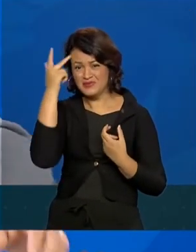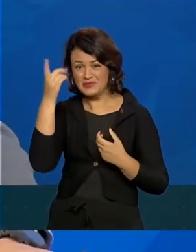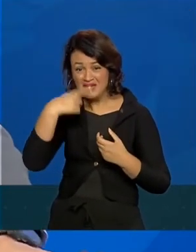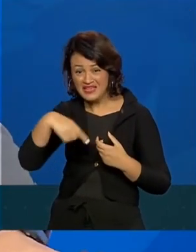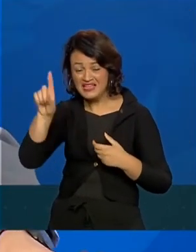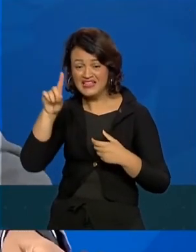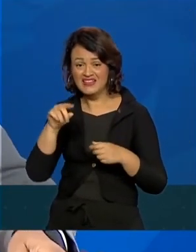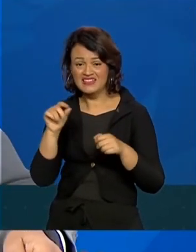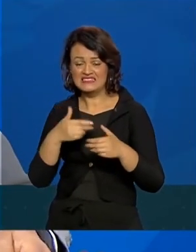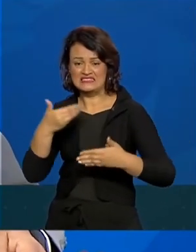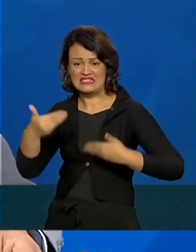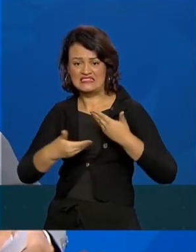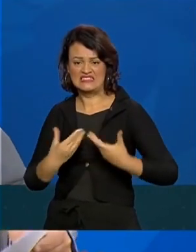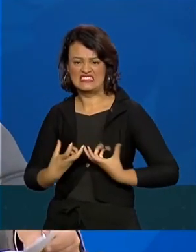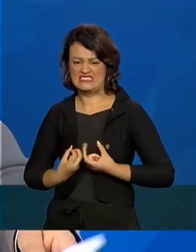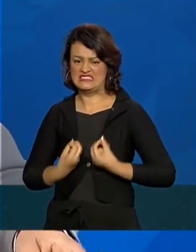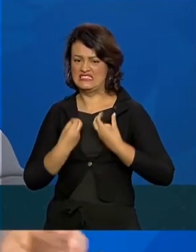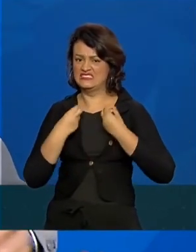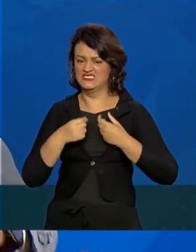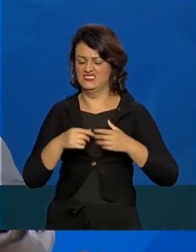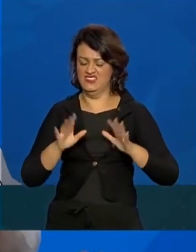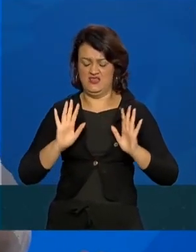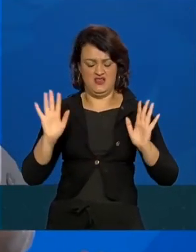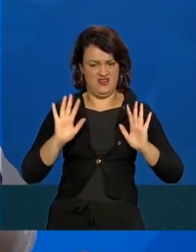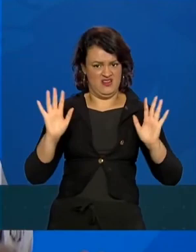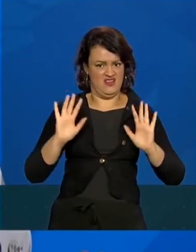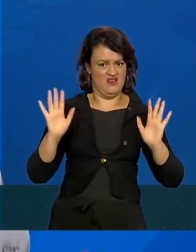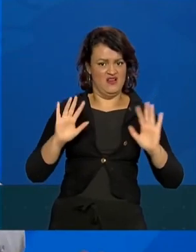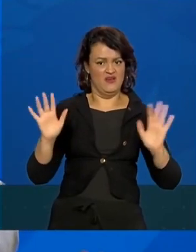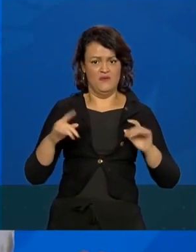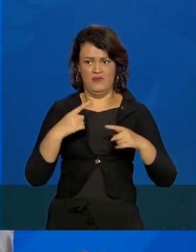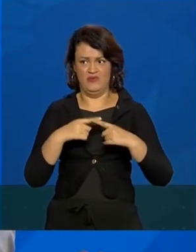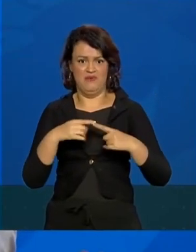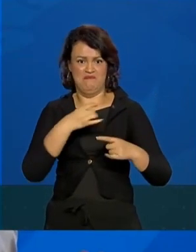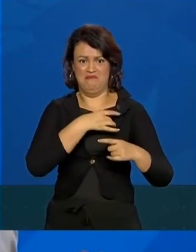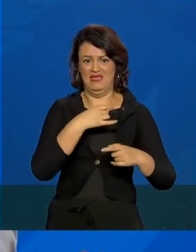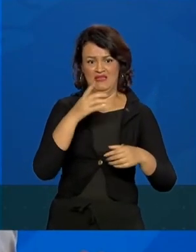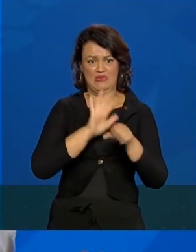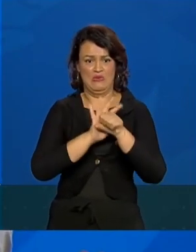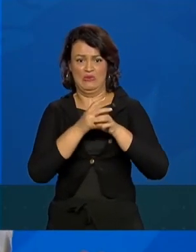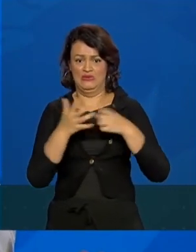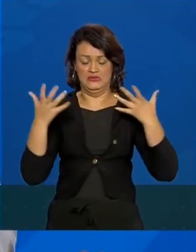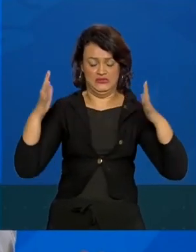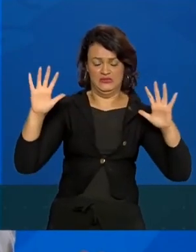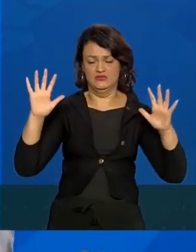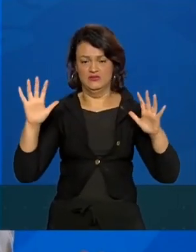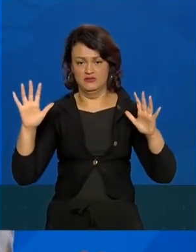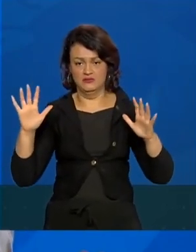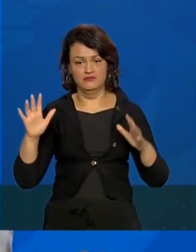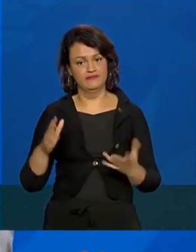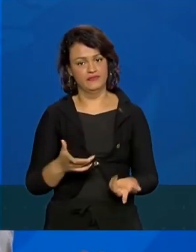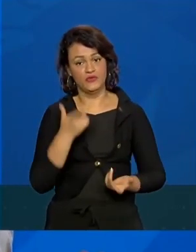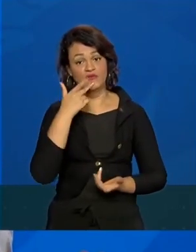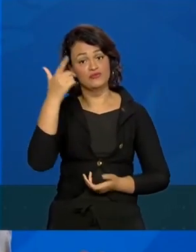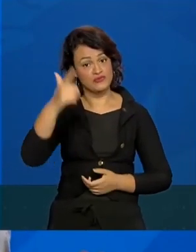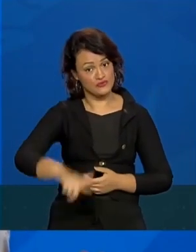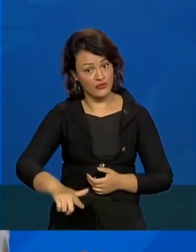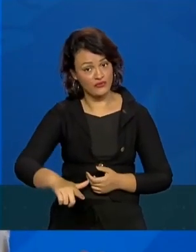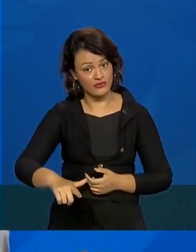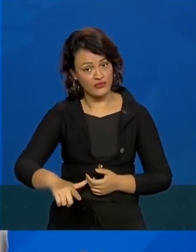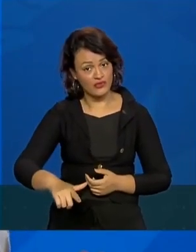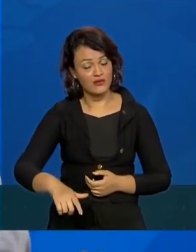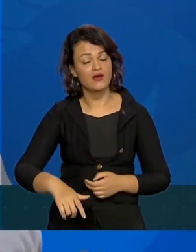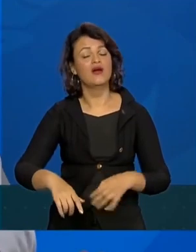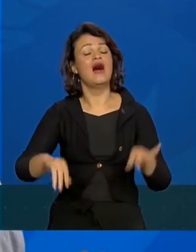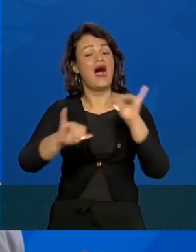fazer quimioterapia por causa do clima de terror que foi instalado. Repito, tem que